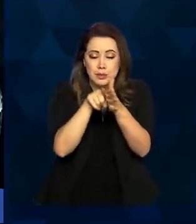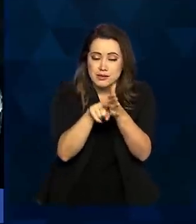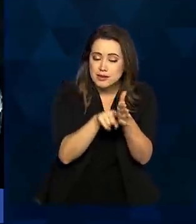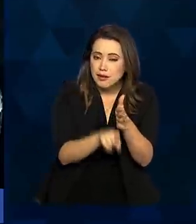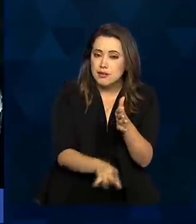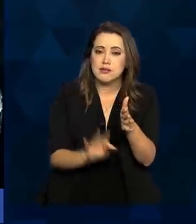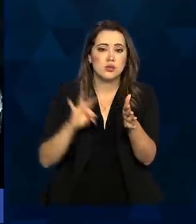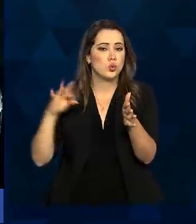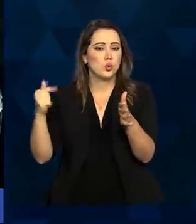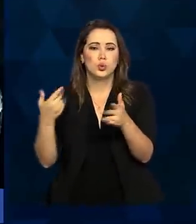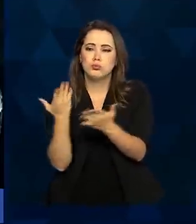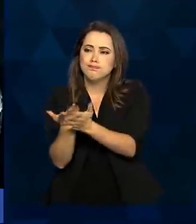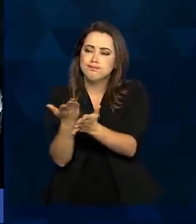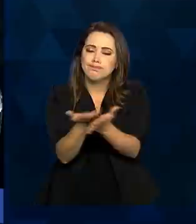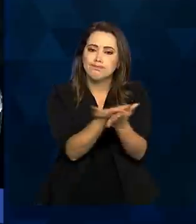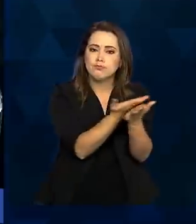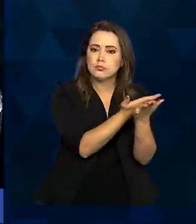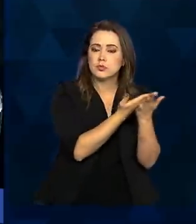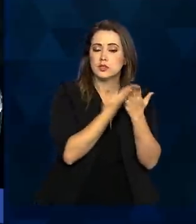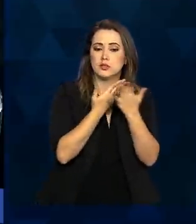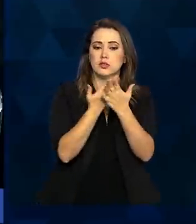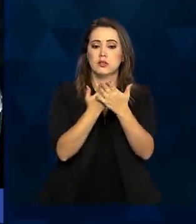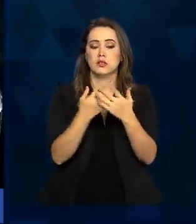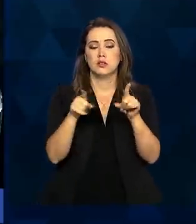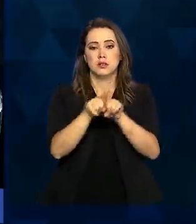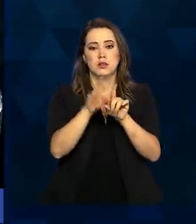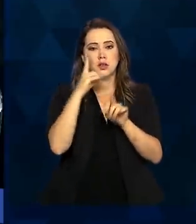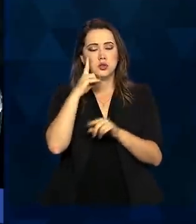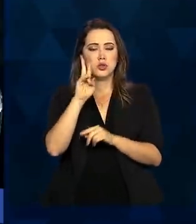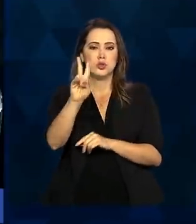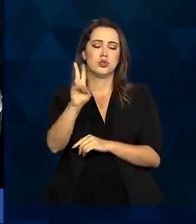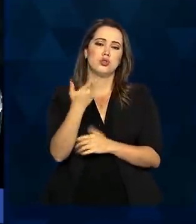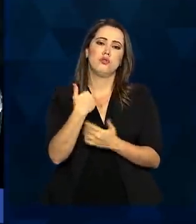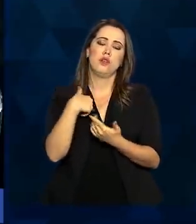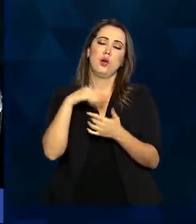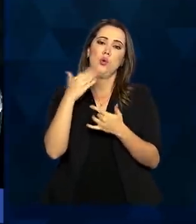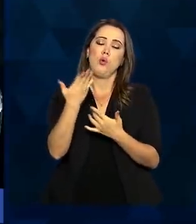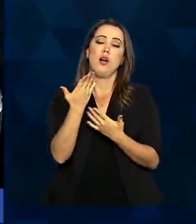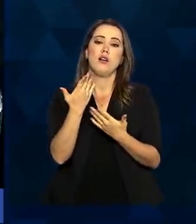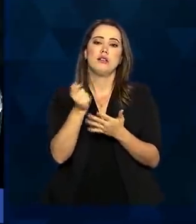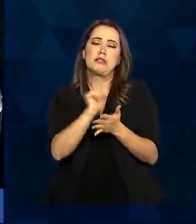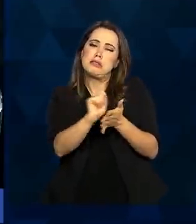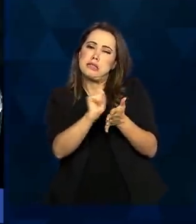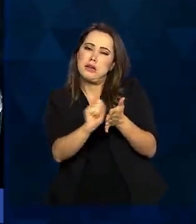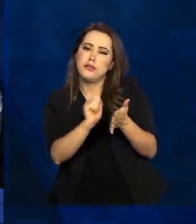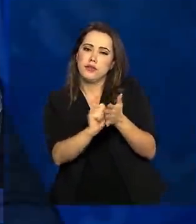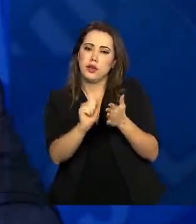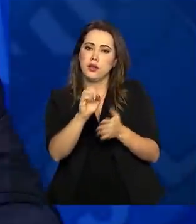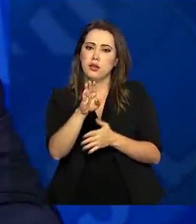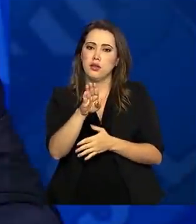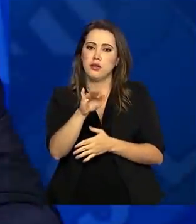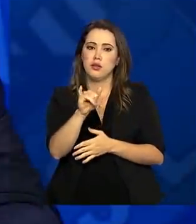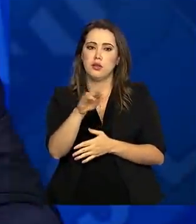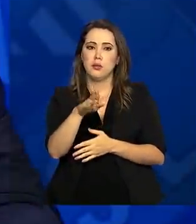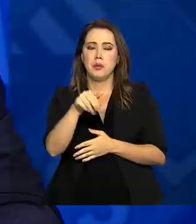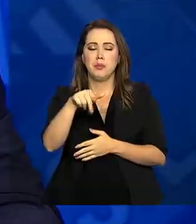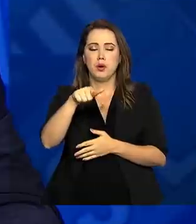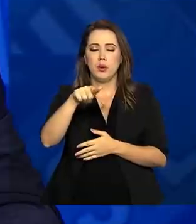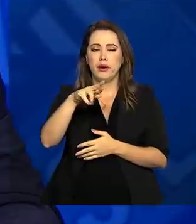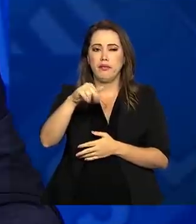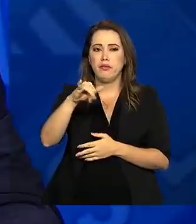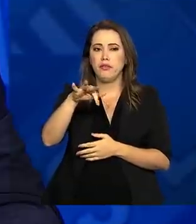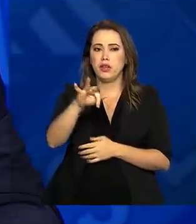analisadas. A bibliografia da nota informativa, que tem gerado também alguma discussão, toda está publicada.